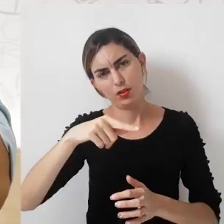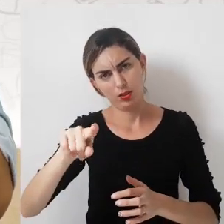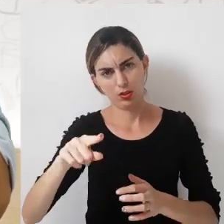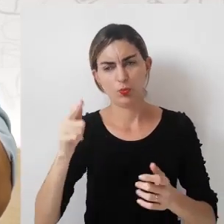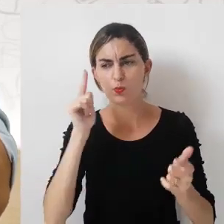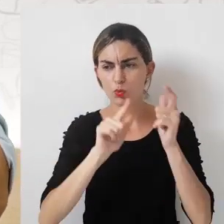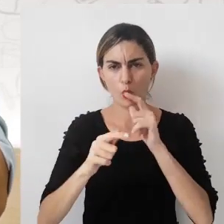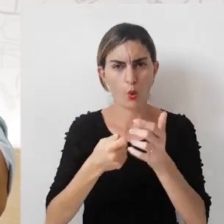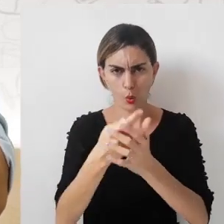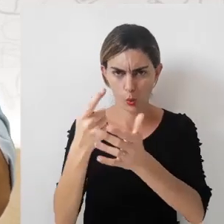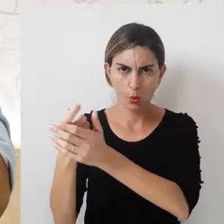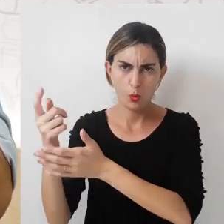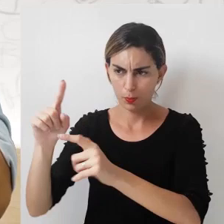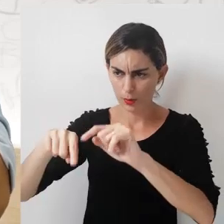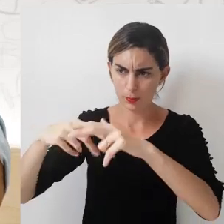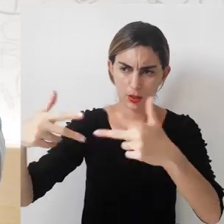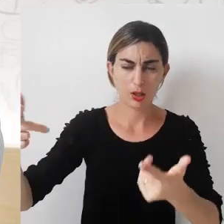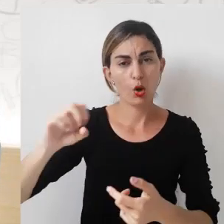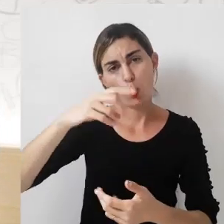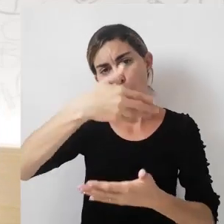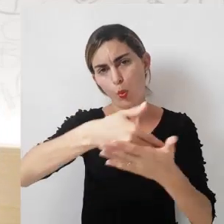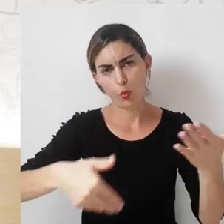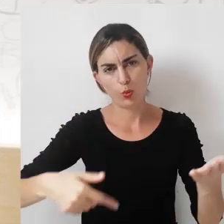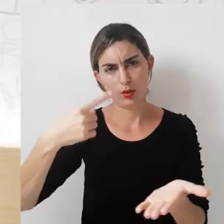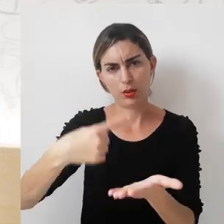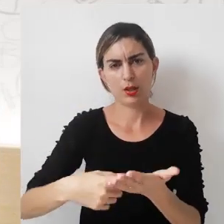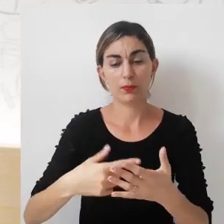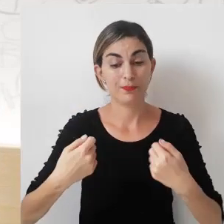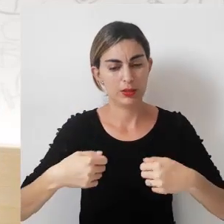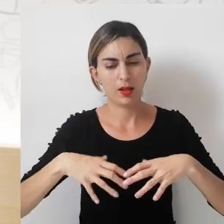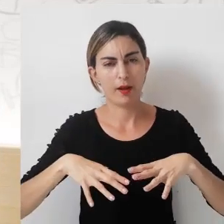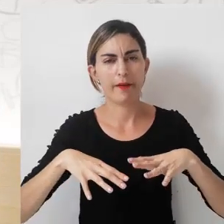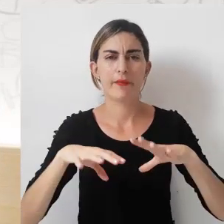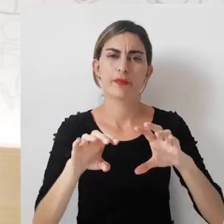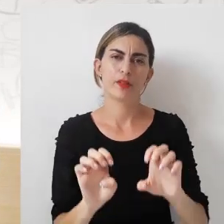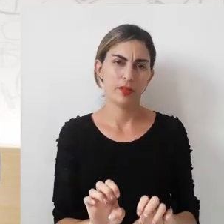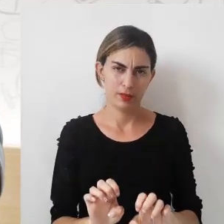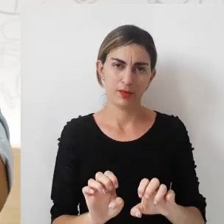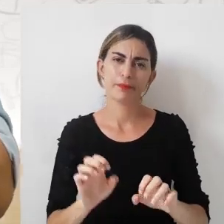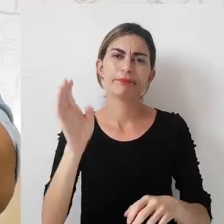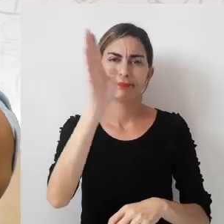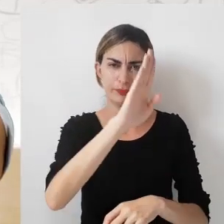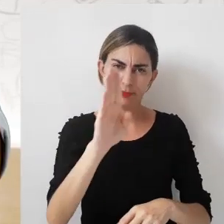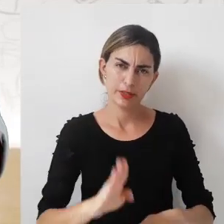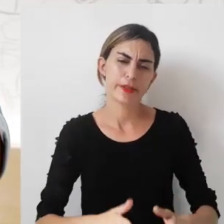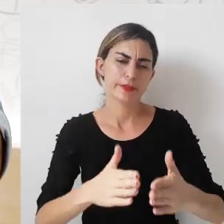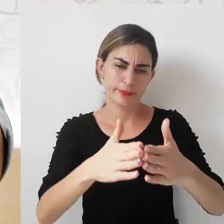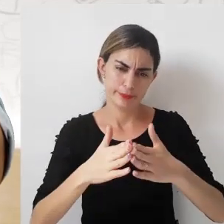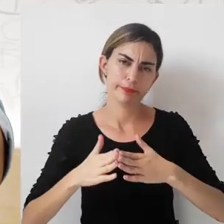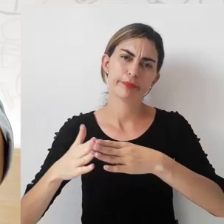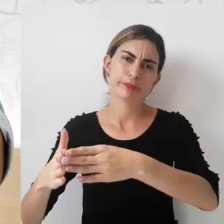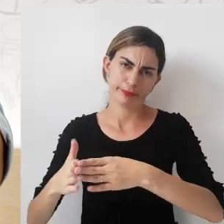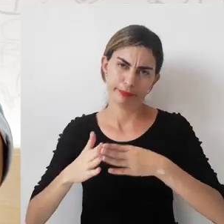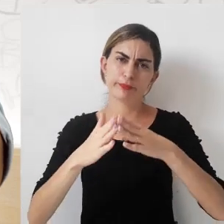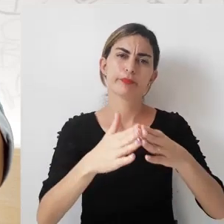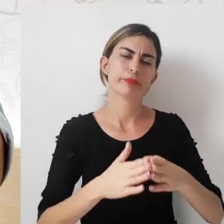de aquisição de material ou contratação. Chama-se ética nas compras. Então, o Brasil clama